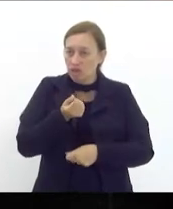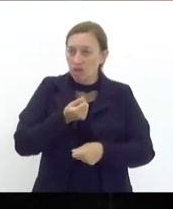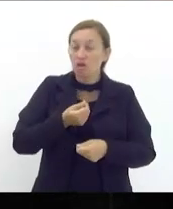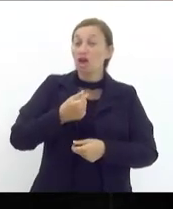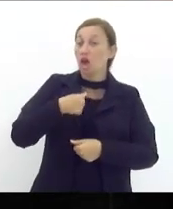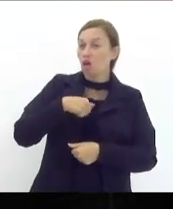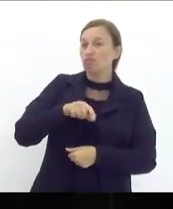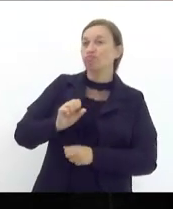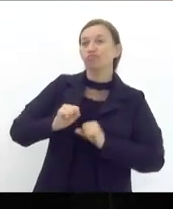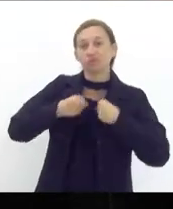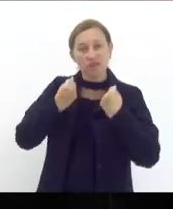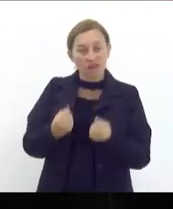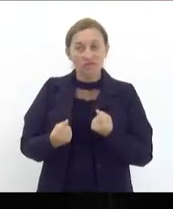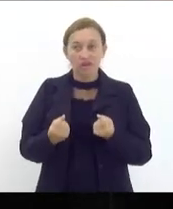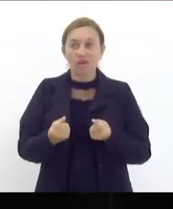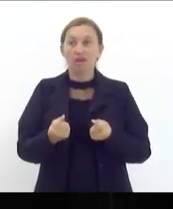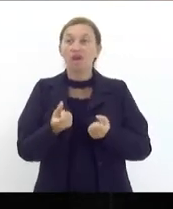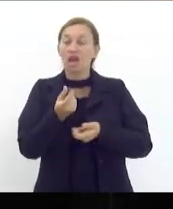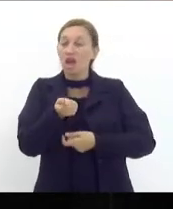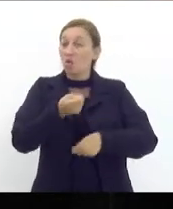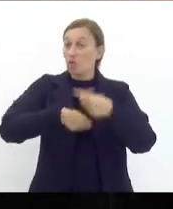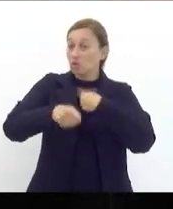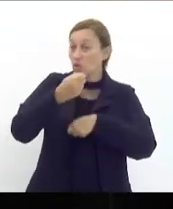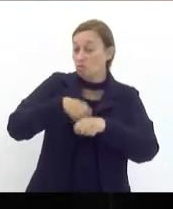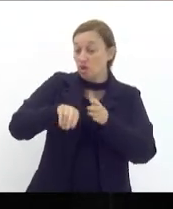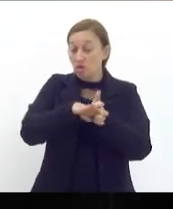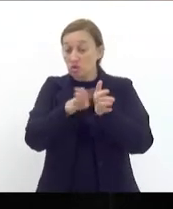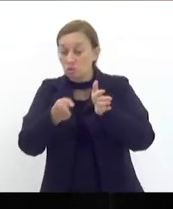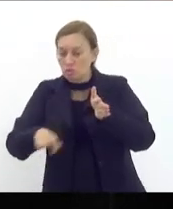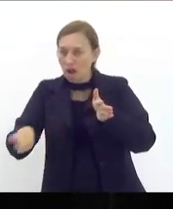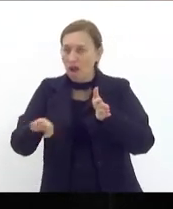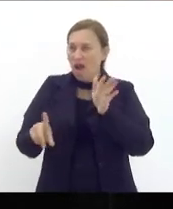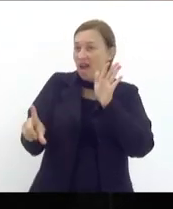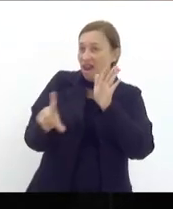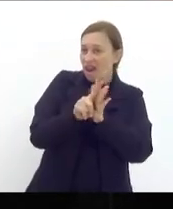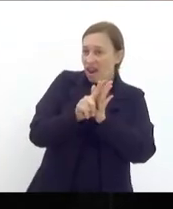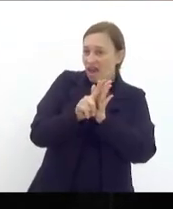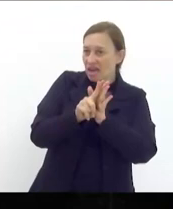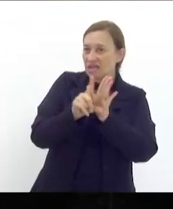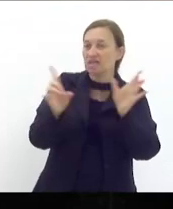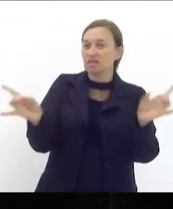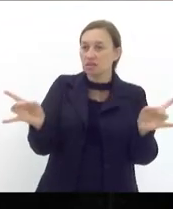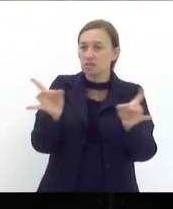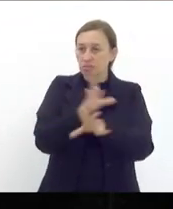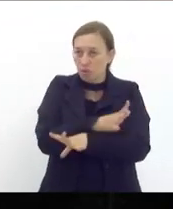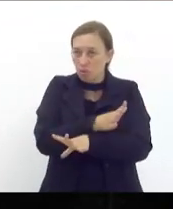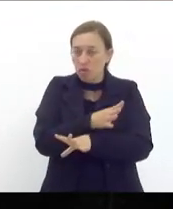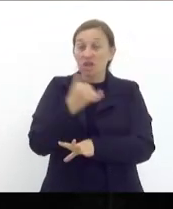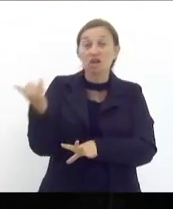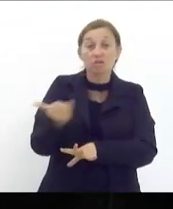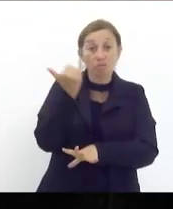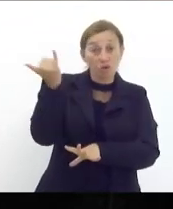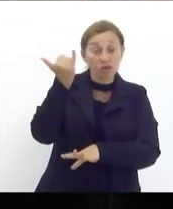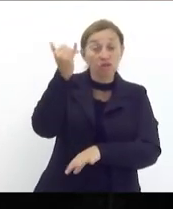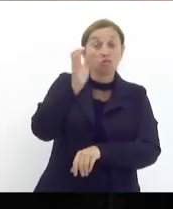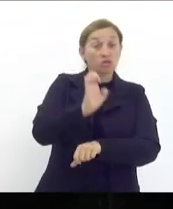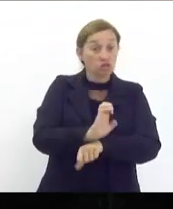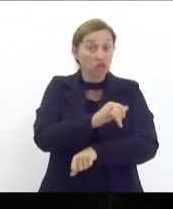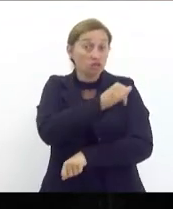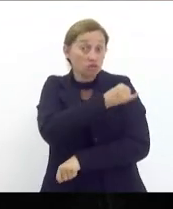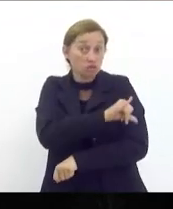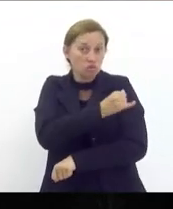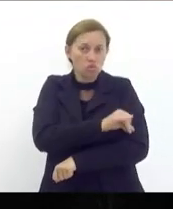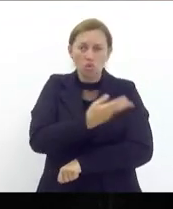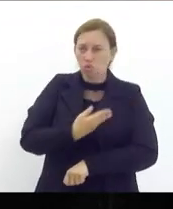defendo que é a economia do mar então foram leis entregues importantes para o estado do Rio de Janeiro o